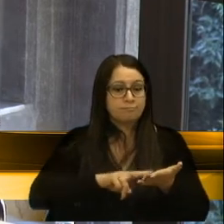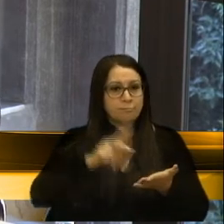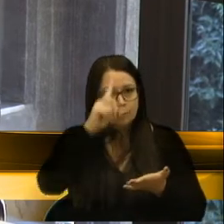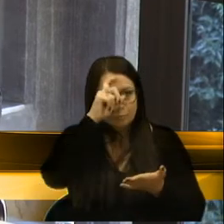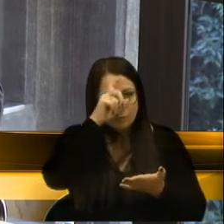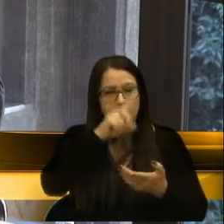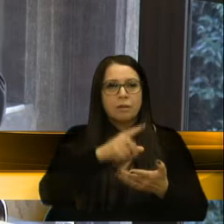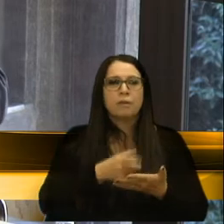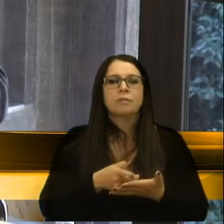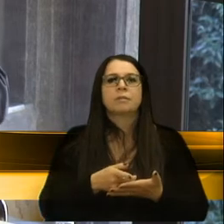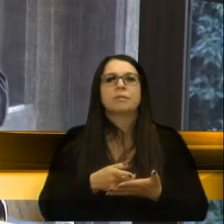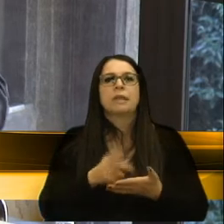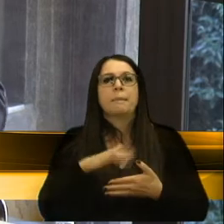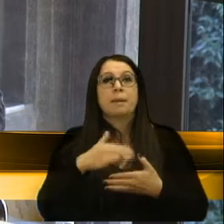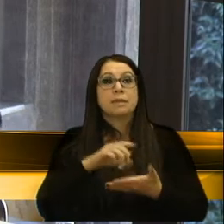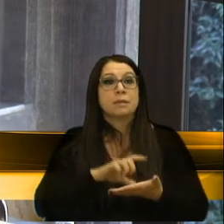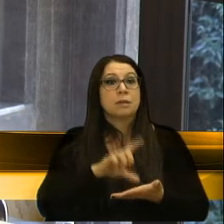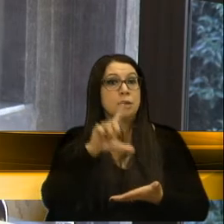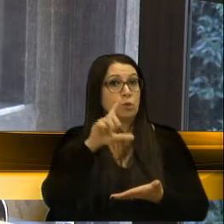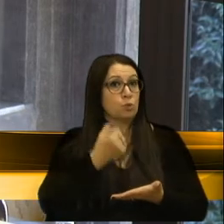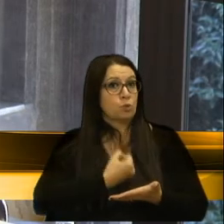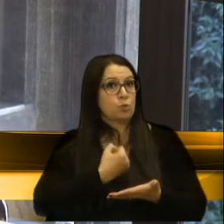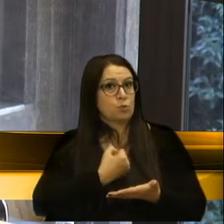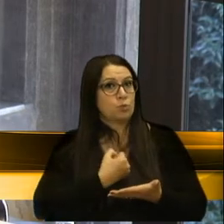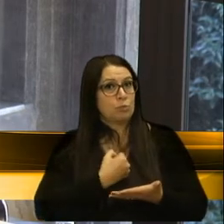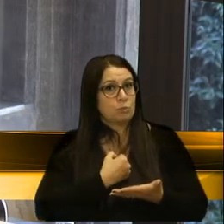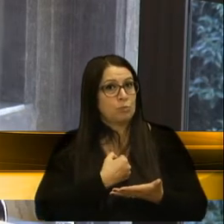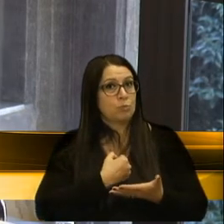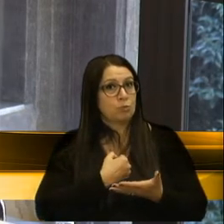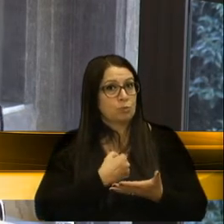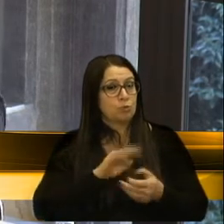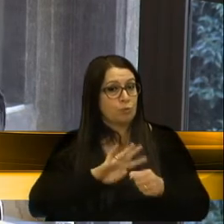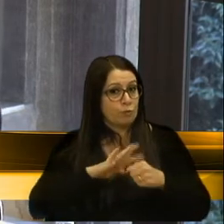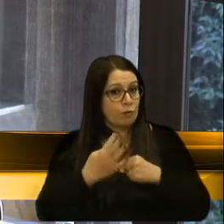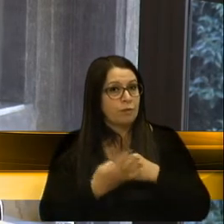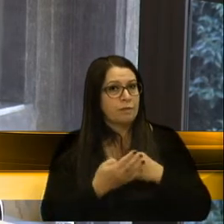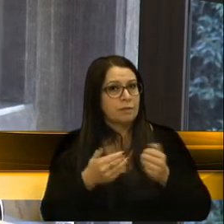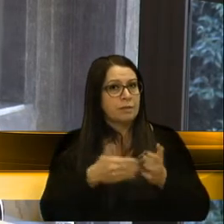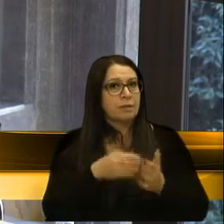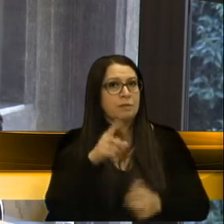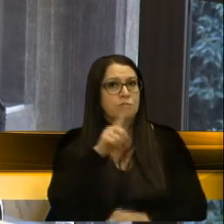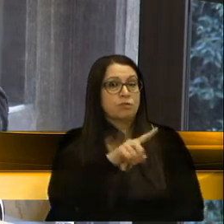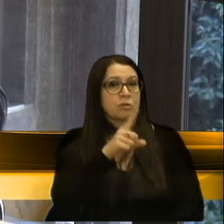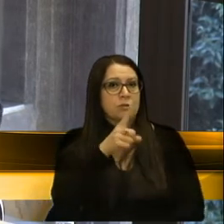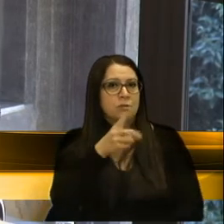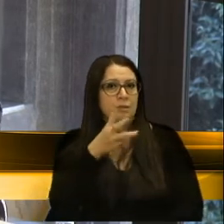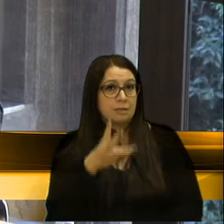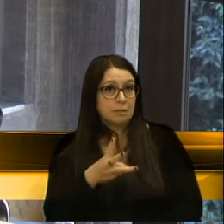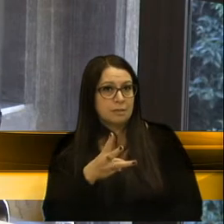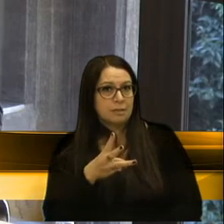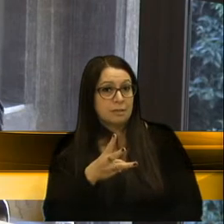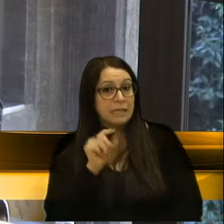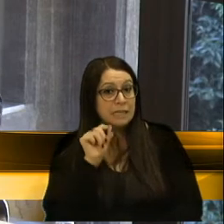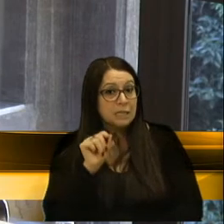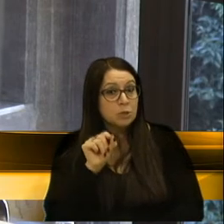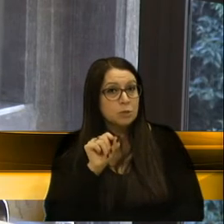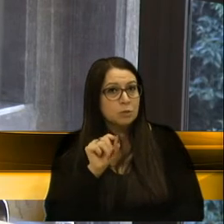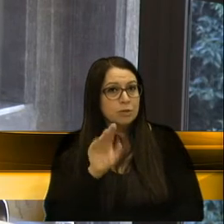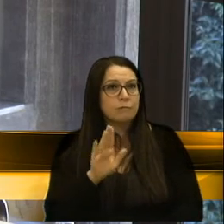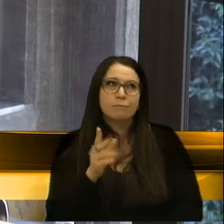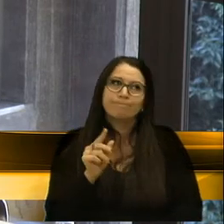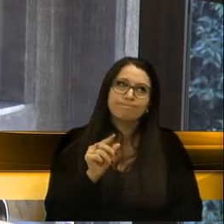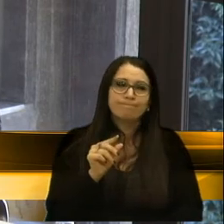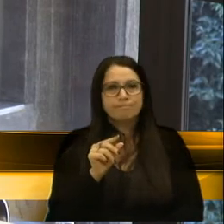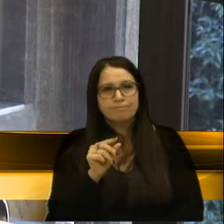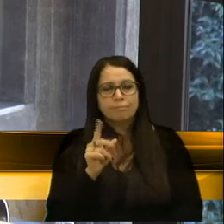nós tivemos casos, aumento de casos de contaminação, até o dia 13. E é nesse sentido que fica um pouco